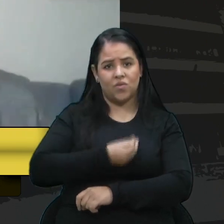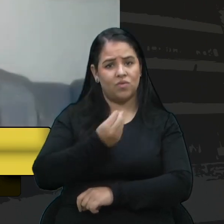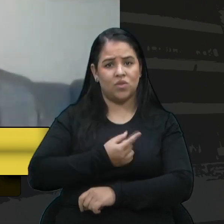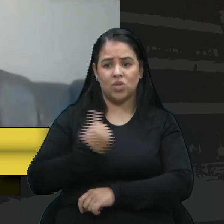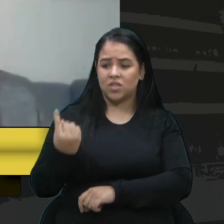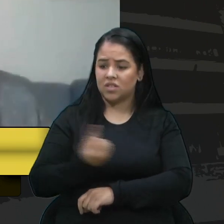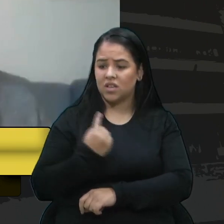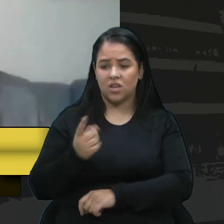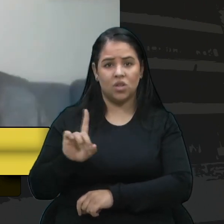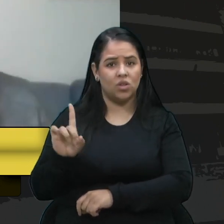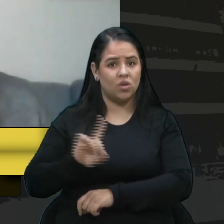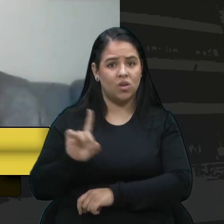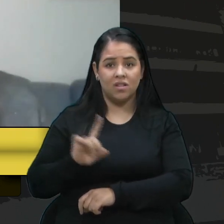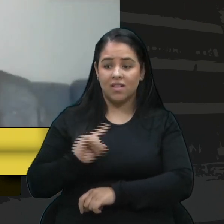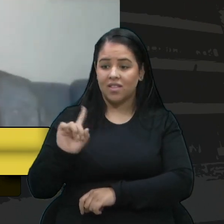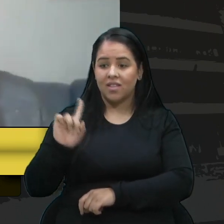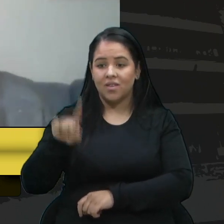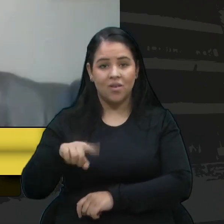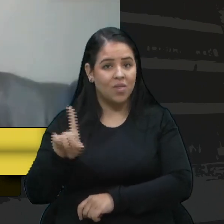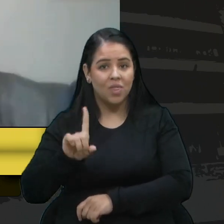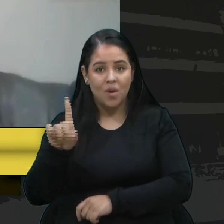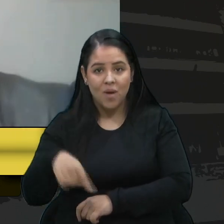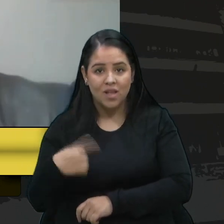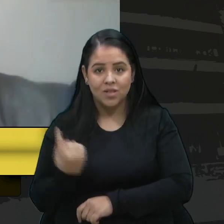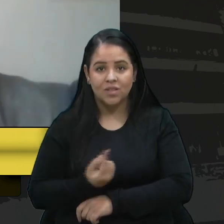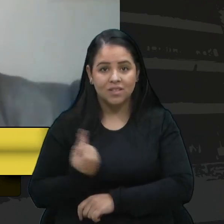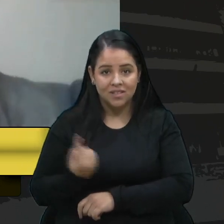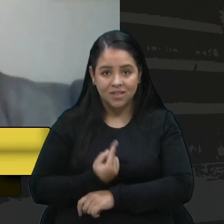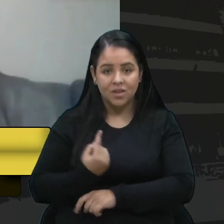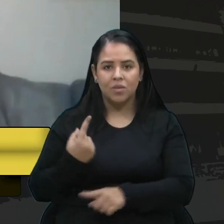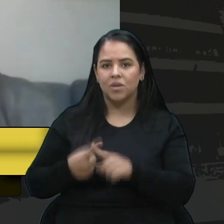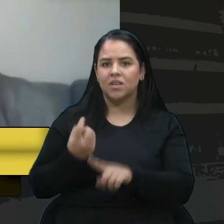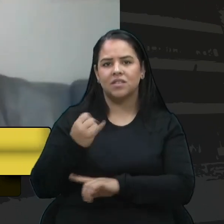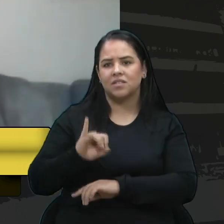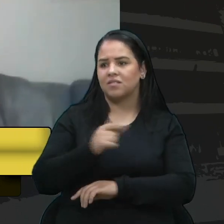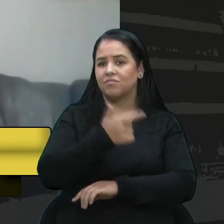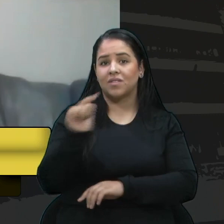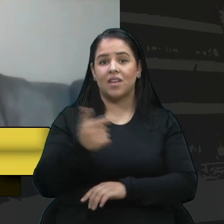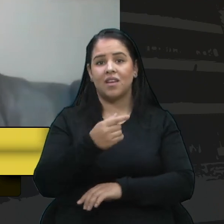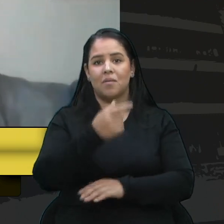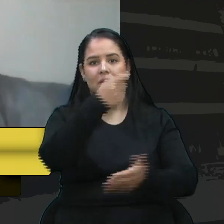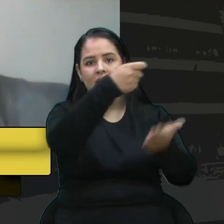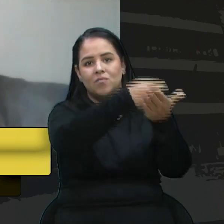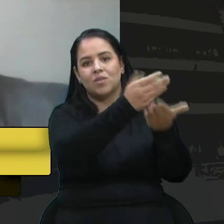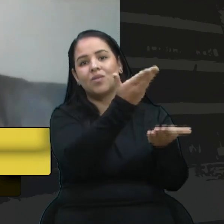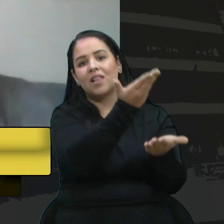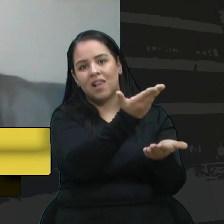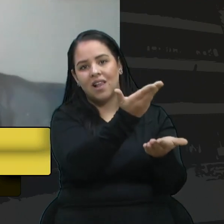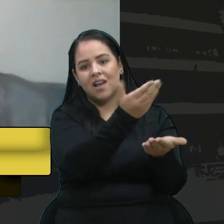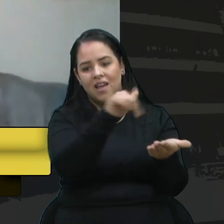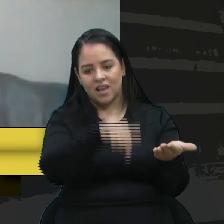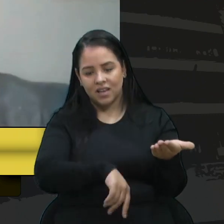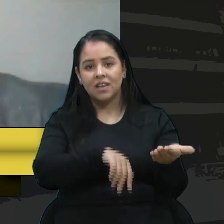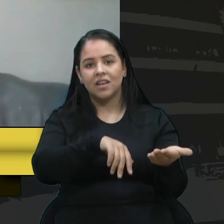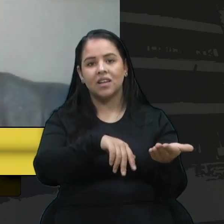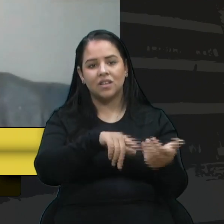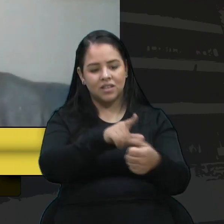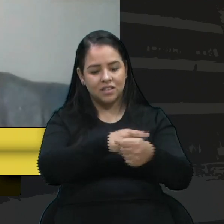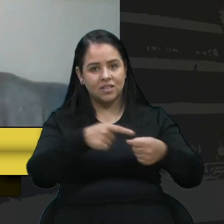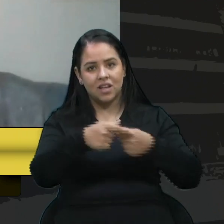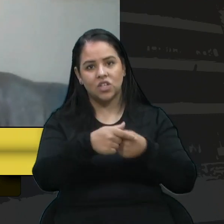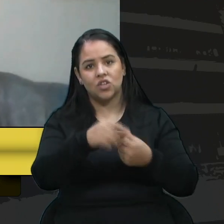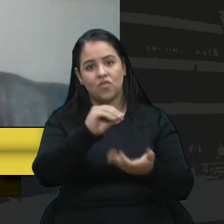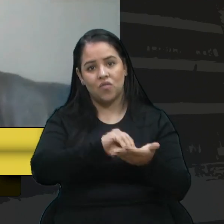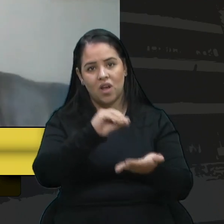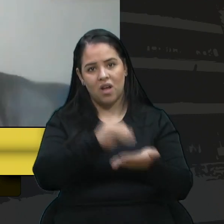Porque a gente não vive numa ilha. E que se não houver reposição salarial lá, é aqui no nosso município que falo com professores.